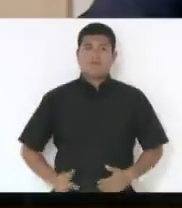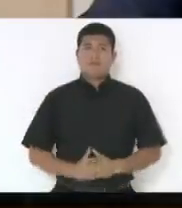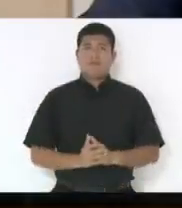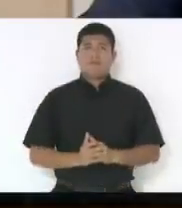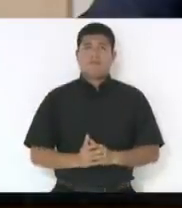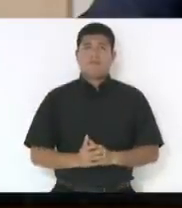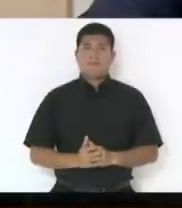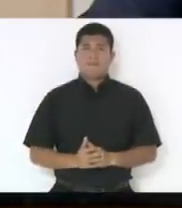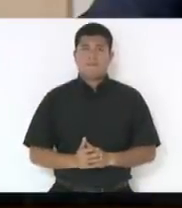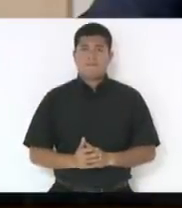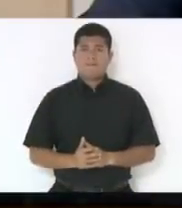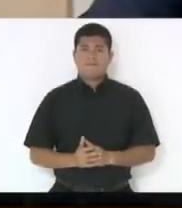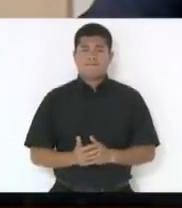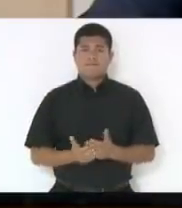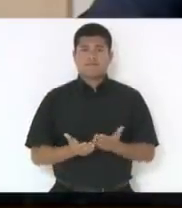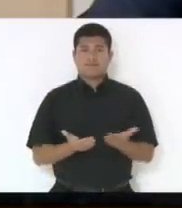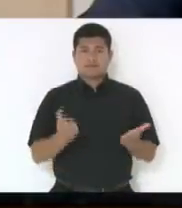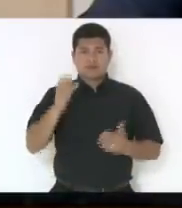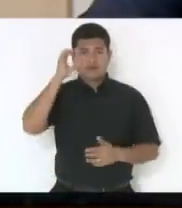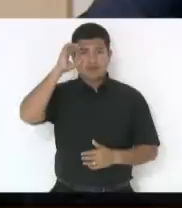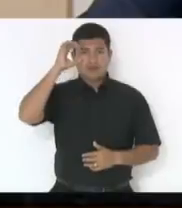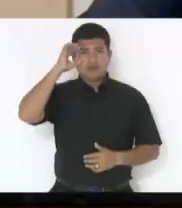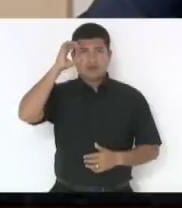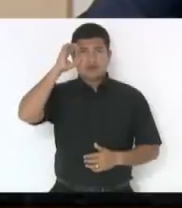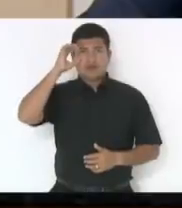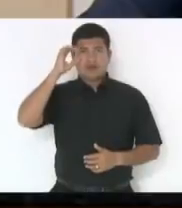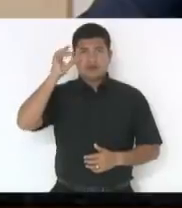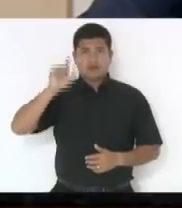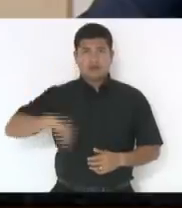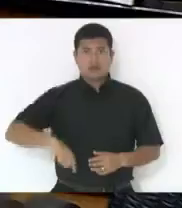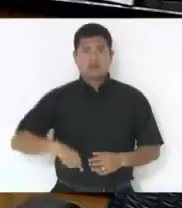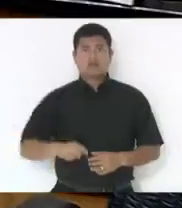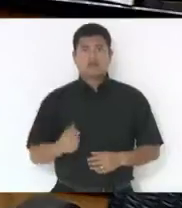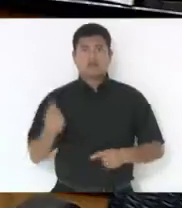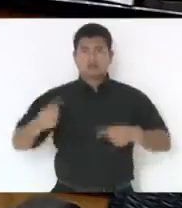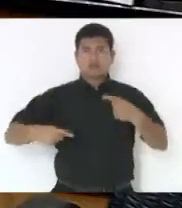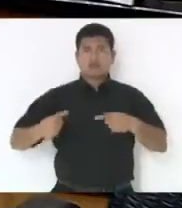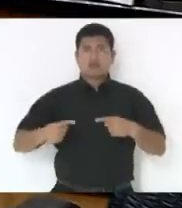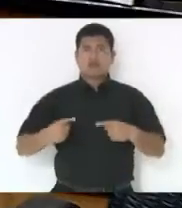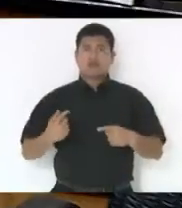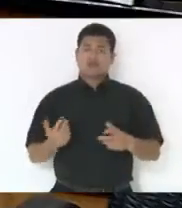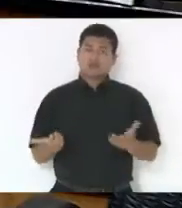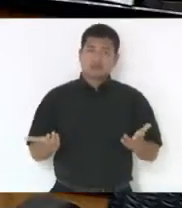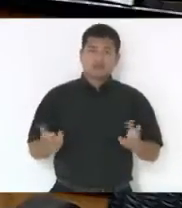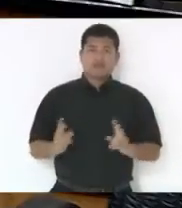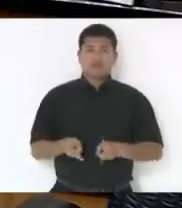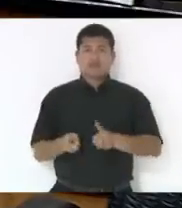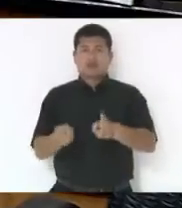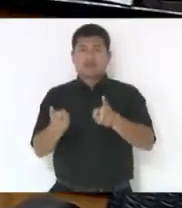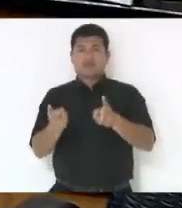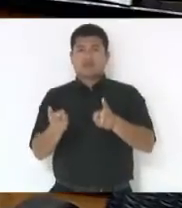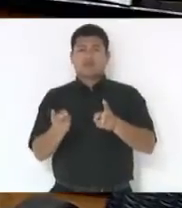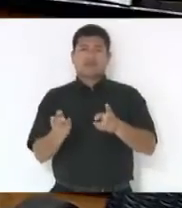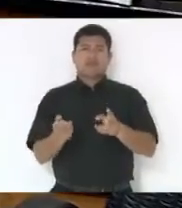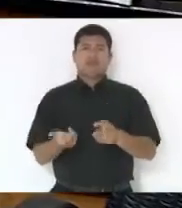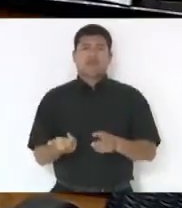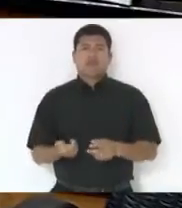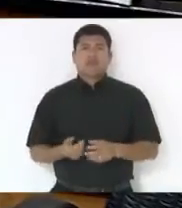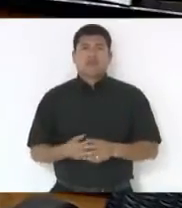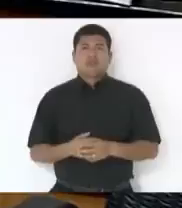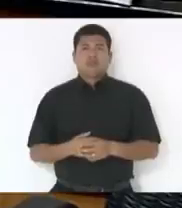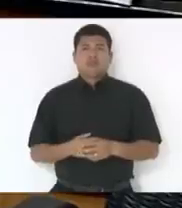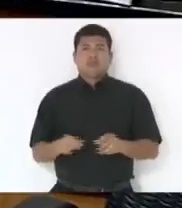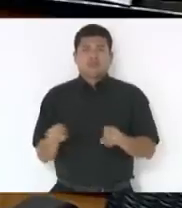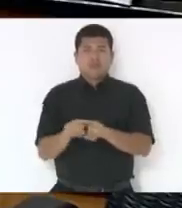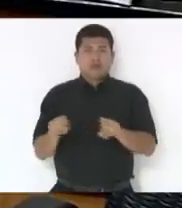Vossa excelência, deputado Fernando Corujo, que é a réplica. Não, não, tendo em vista a manutenção, eu, e tendo em